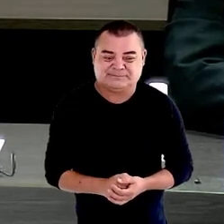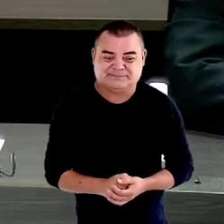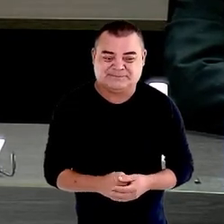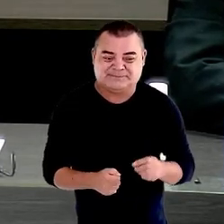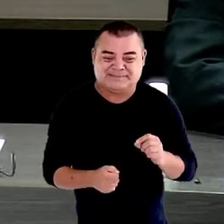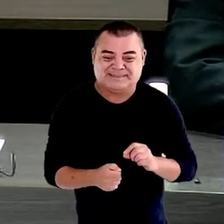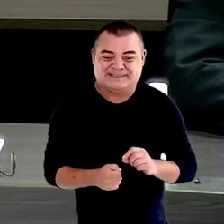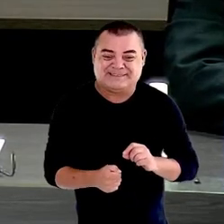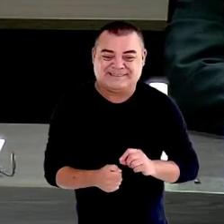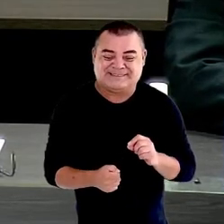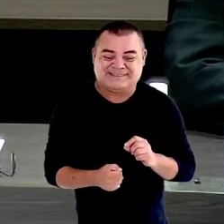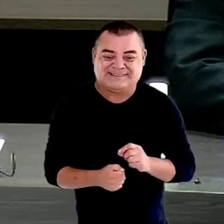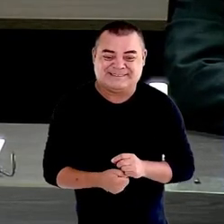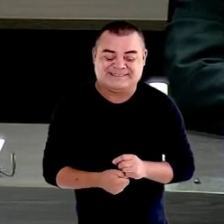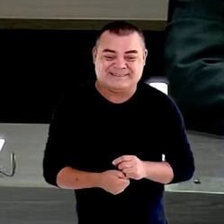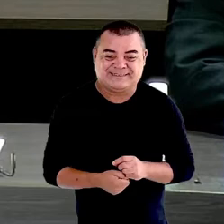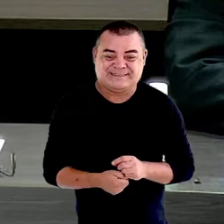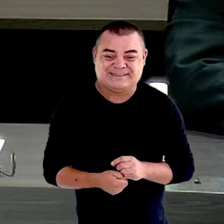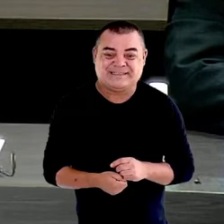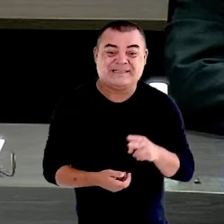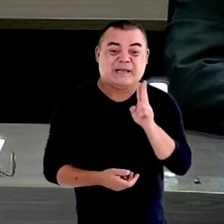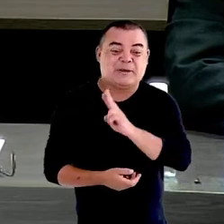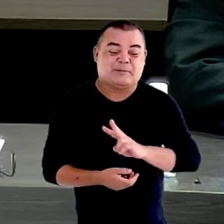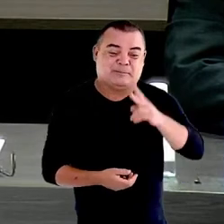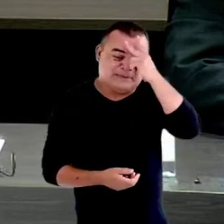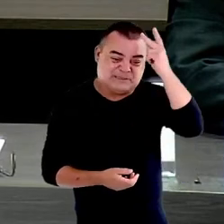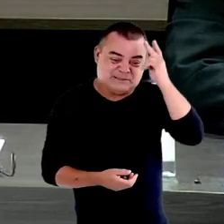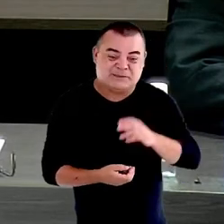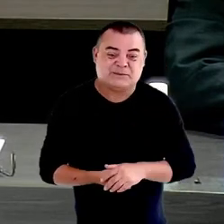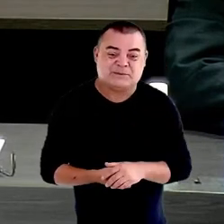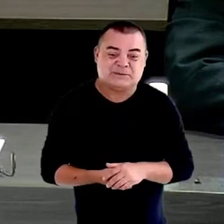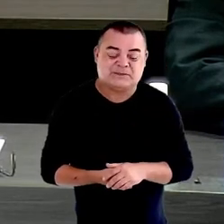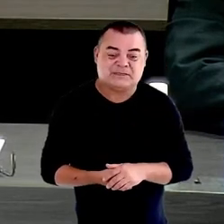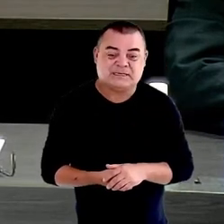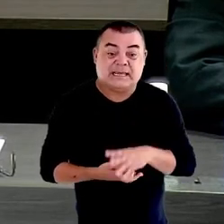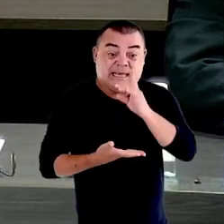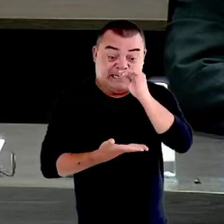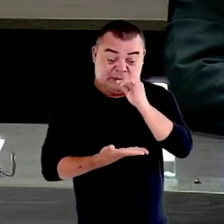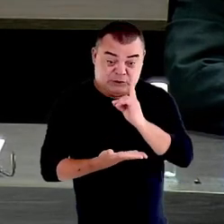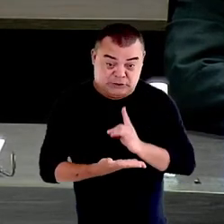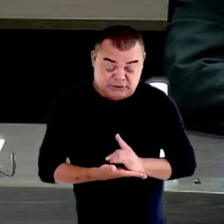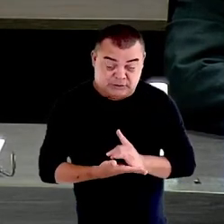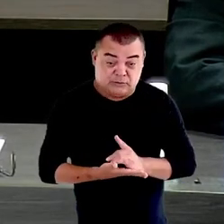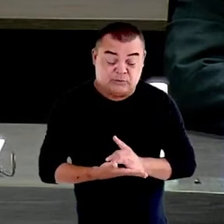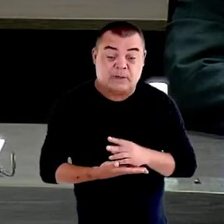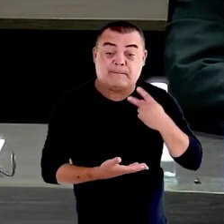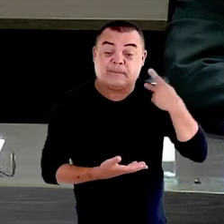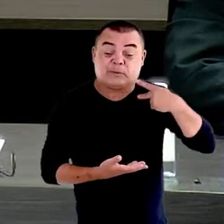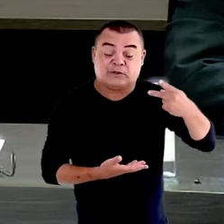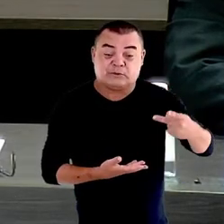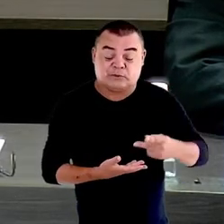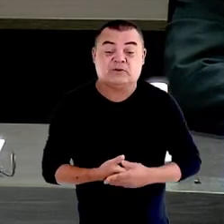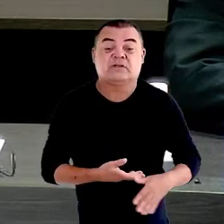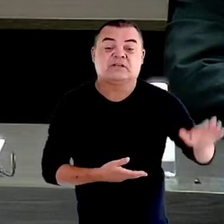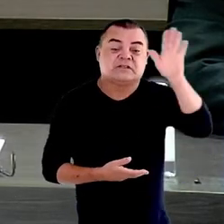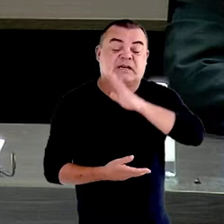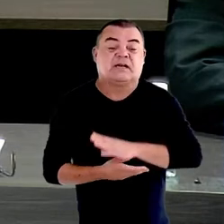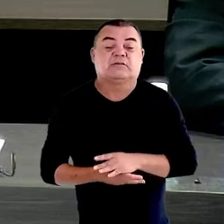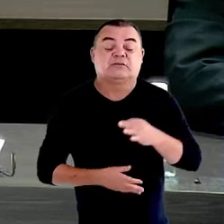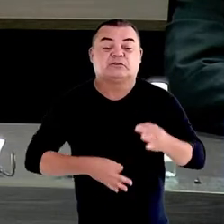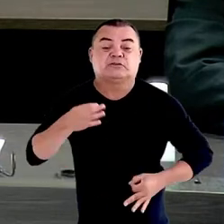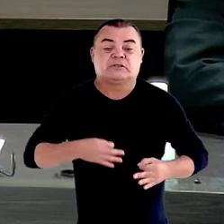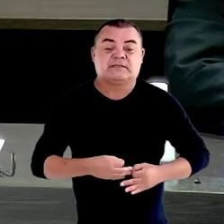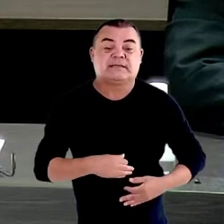do doutor César Bechara Nader Mata, muito digno procurador-geral de Justiça do Ministério Público do Estado do Pará,